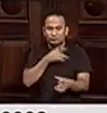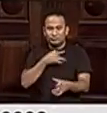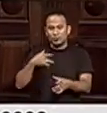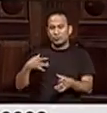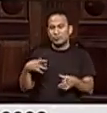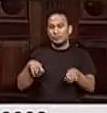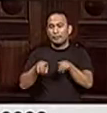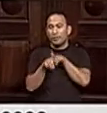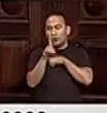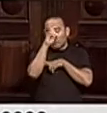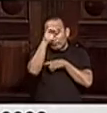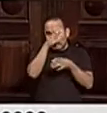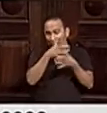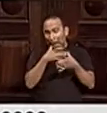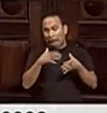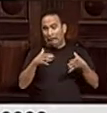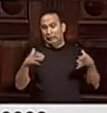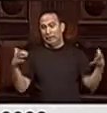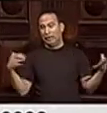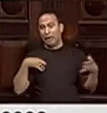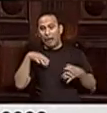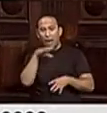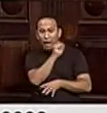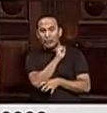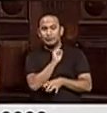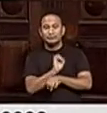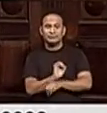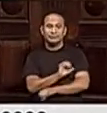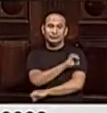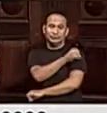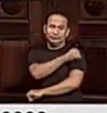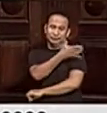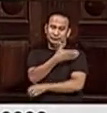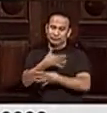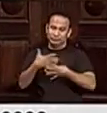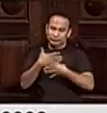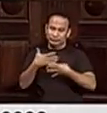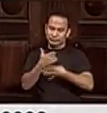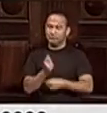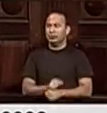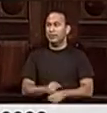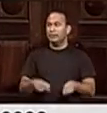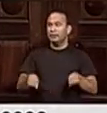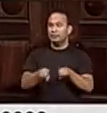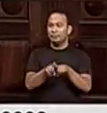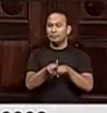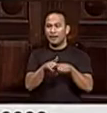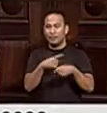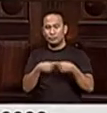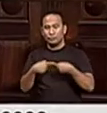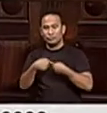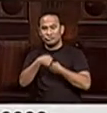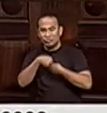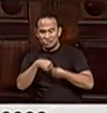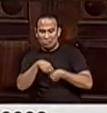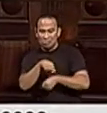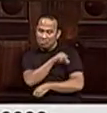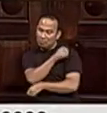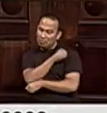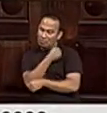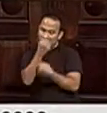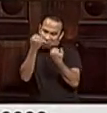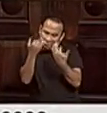hospitais, nos grandes hospitais de emergência da cidade do Rio de Janeiro. Também o município do Rio de Janeiro não informa com clareza a